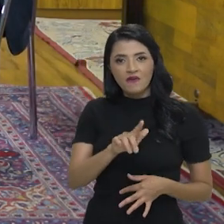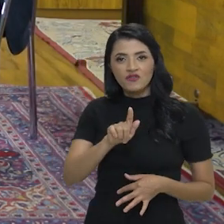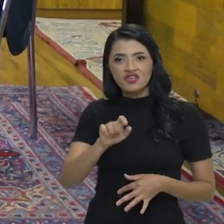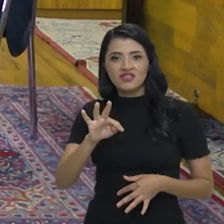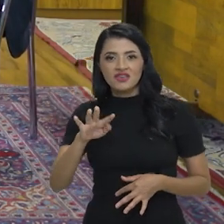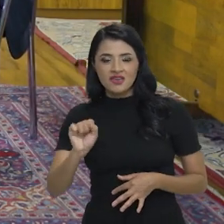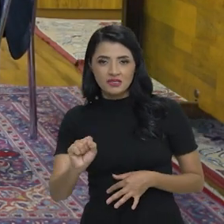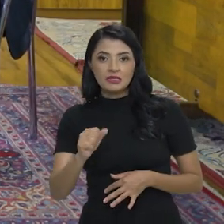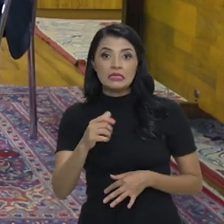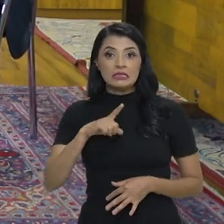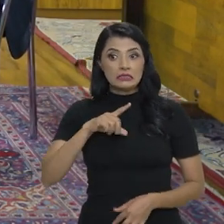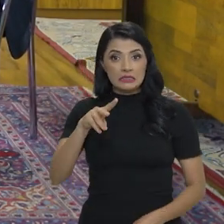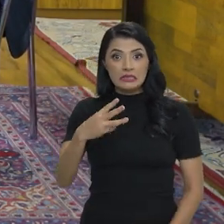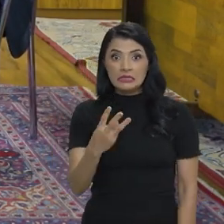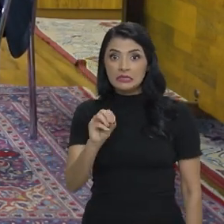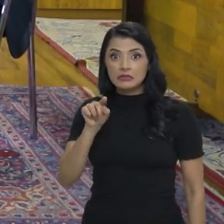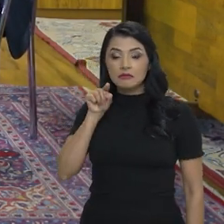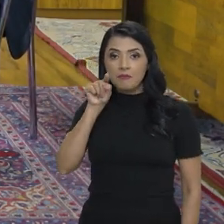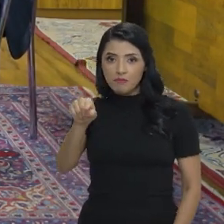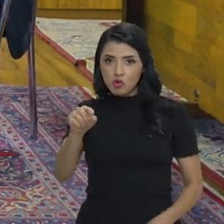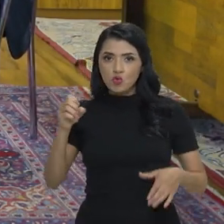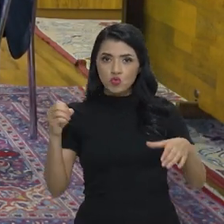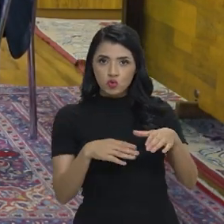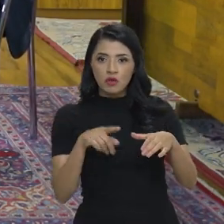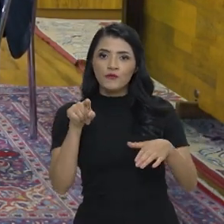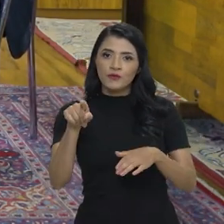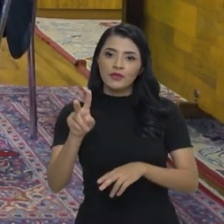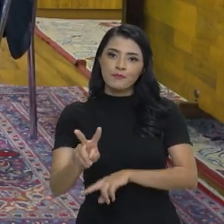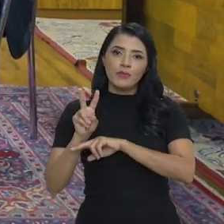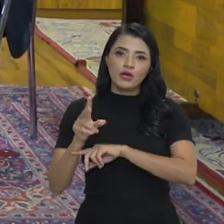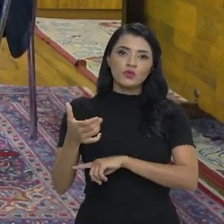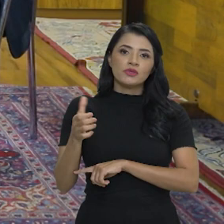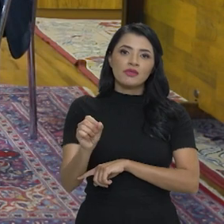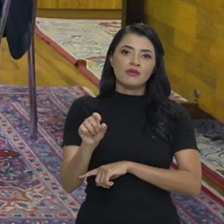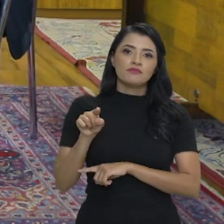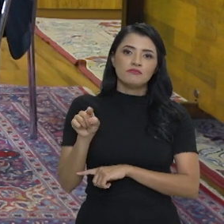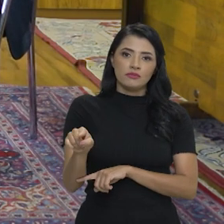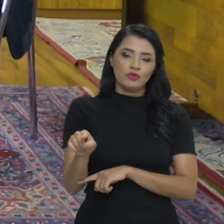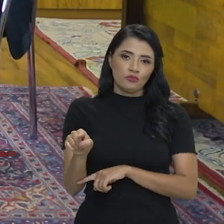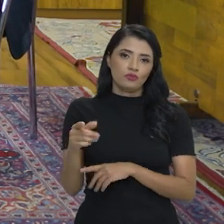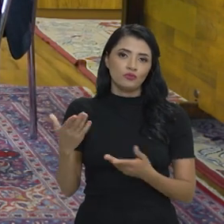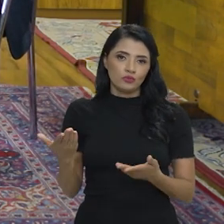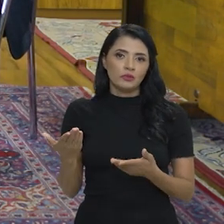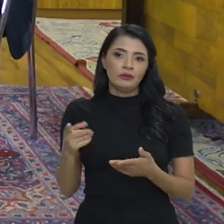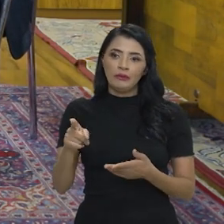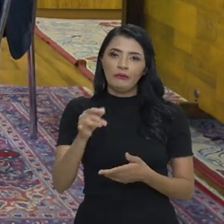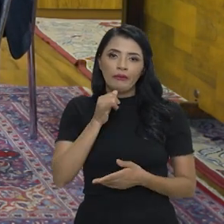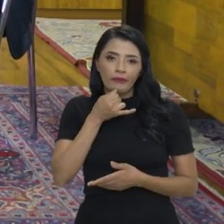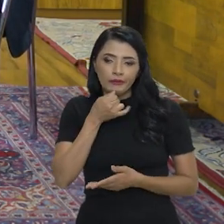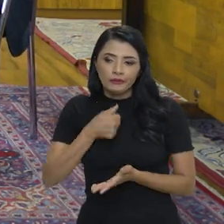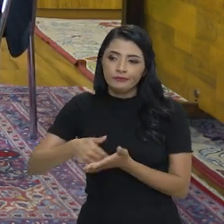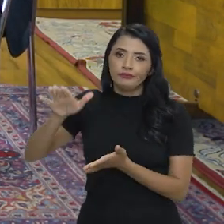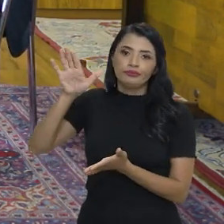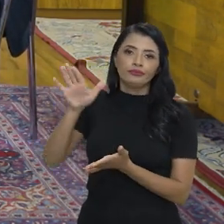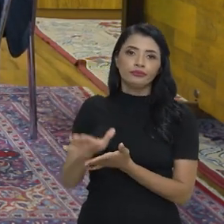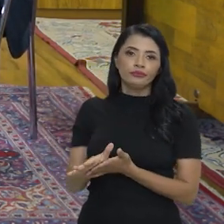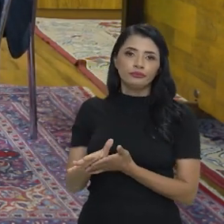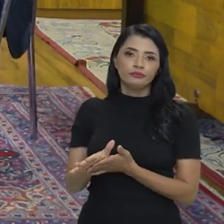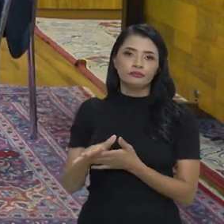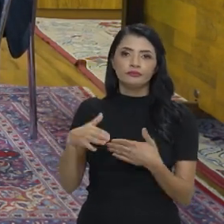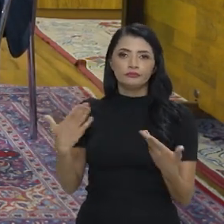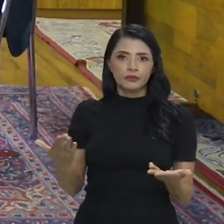você tenha 30 mil de saldo no seu fundo, você fez o empréstimo de 10 mil e você, lamentavelmente, foi